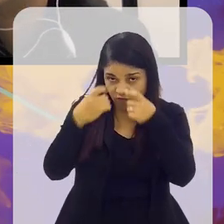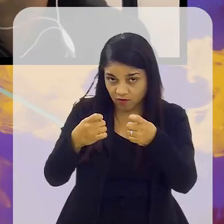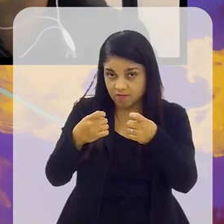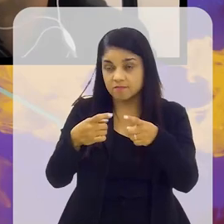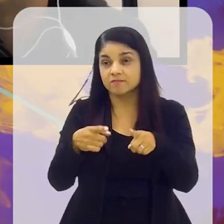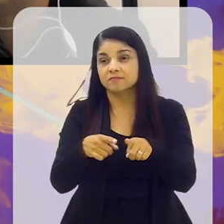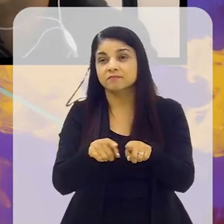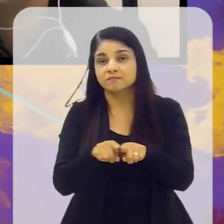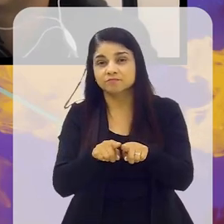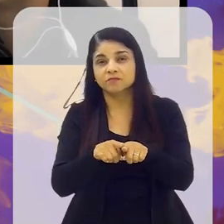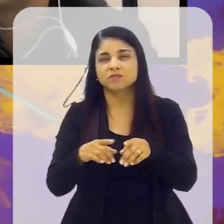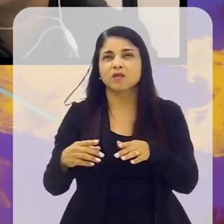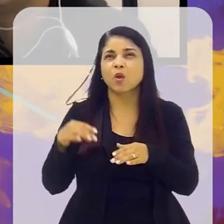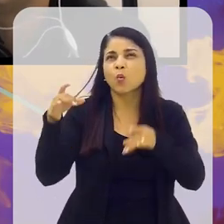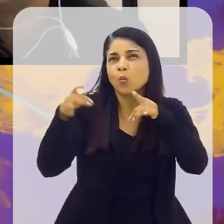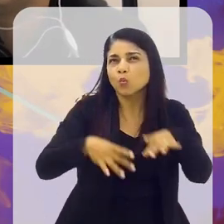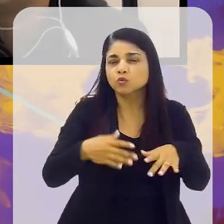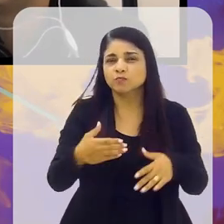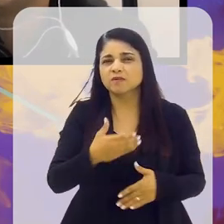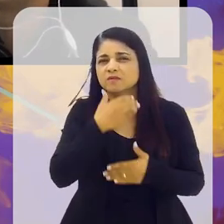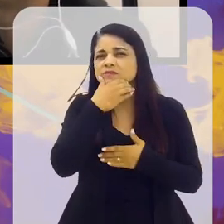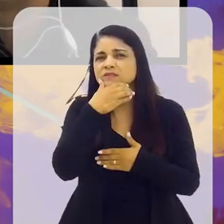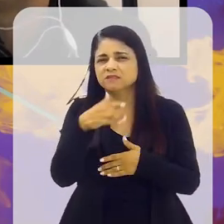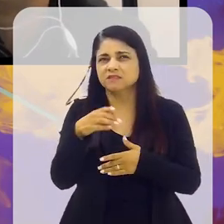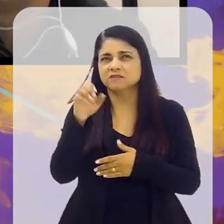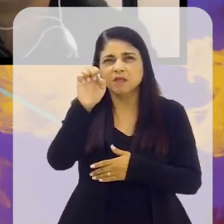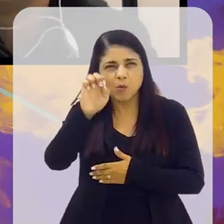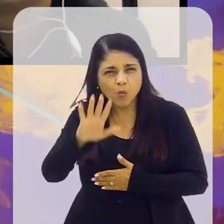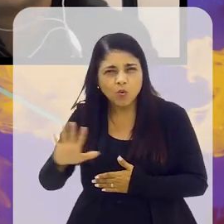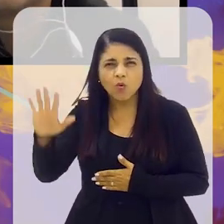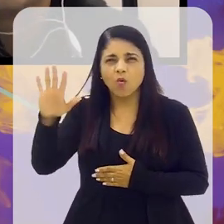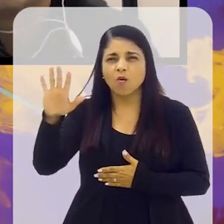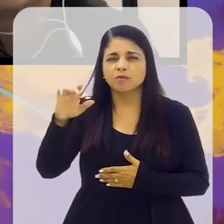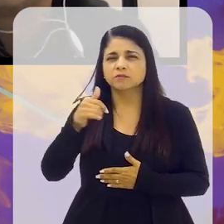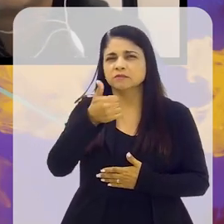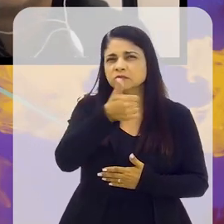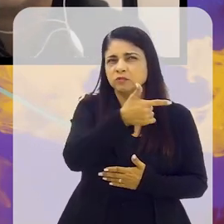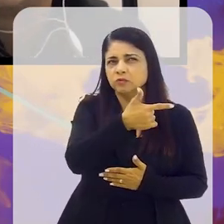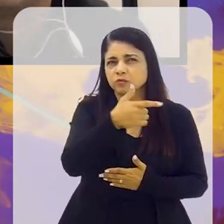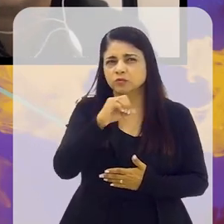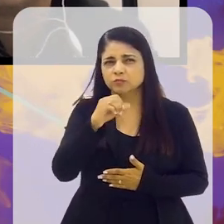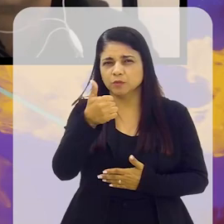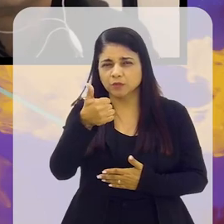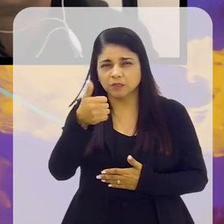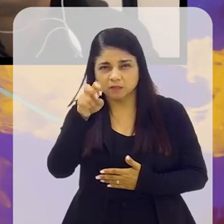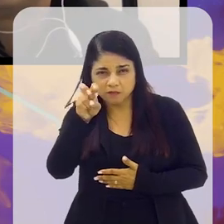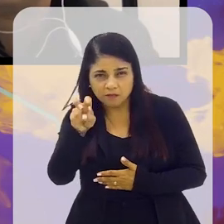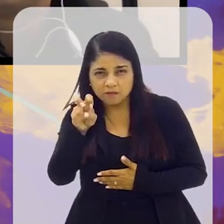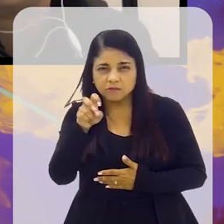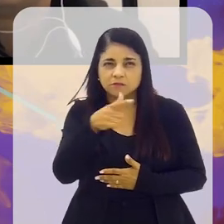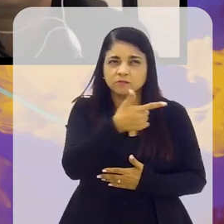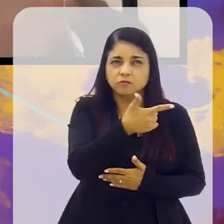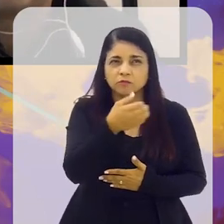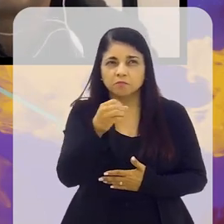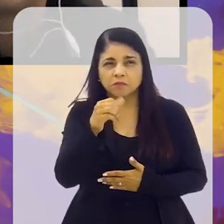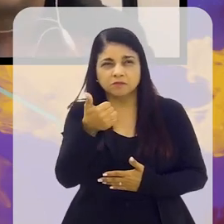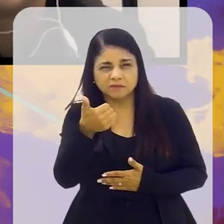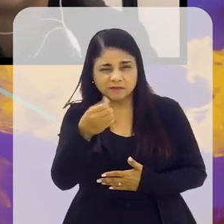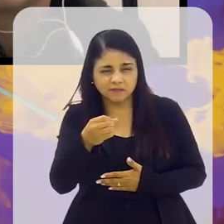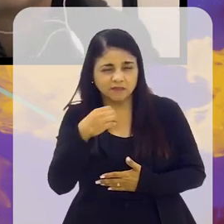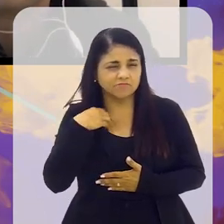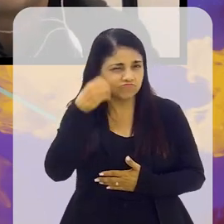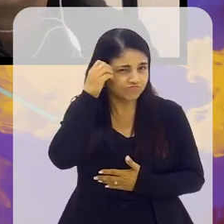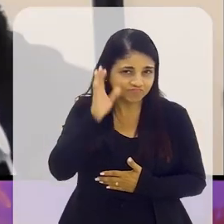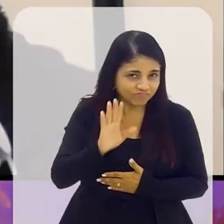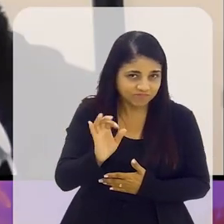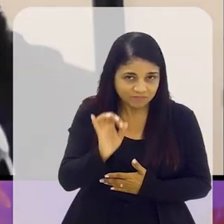migratória na Europa, foi em 2015, já nem lembro mais, 2015, 2016, tá me faltando